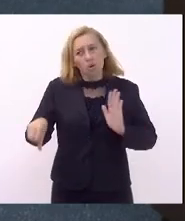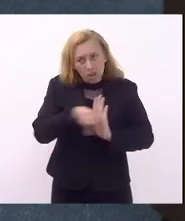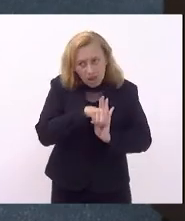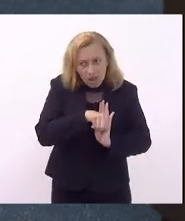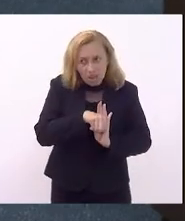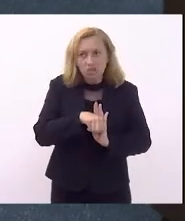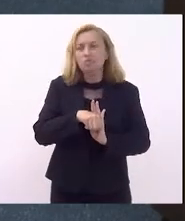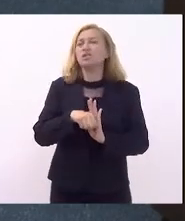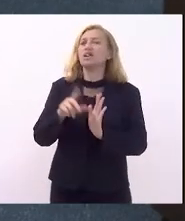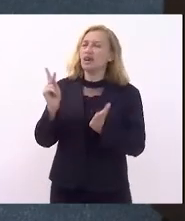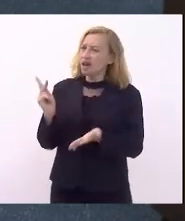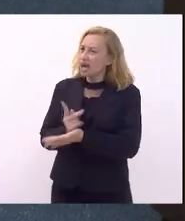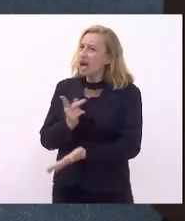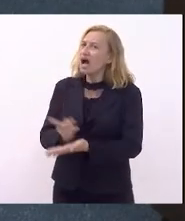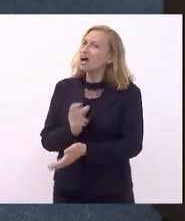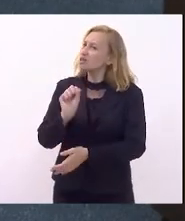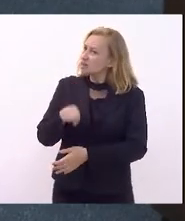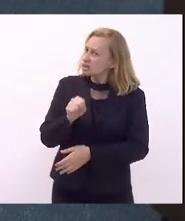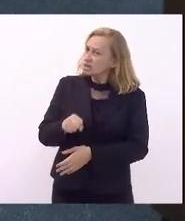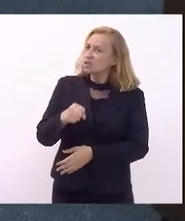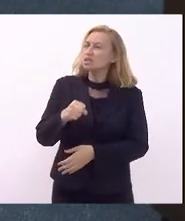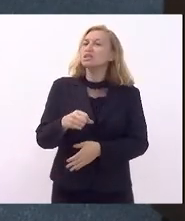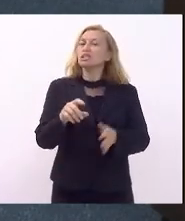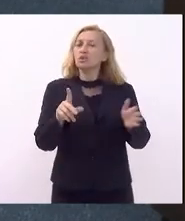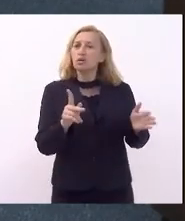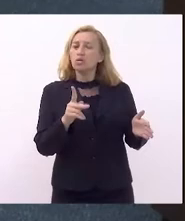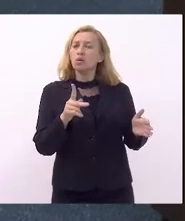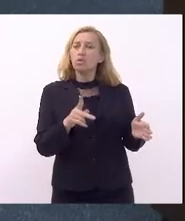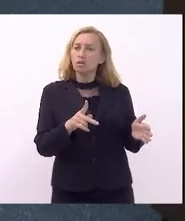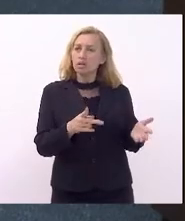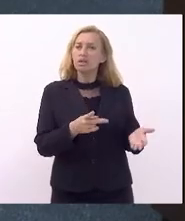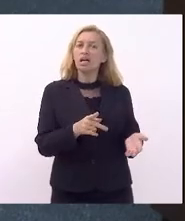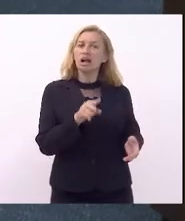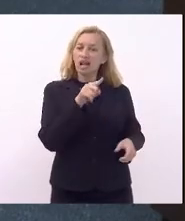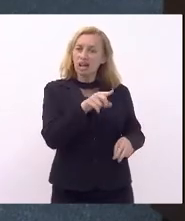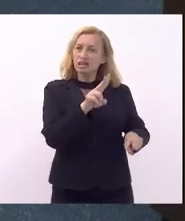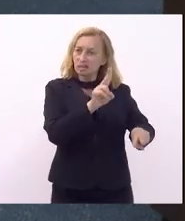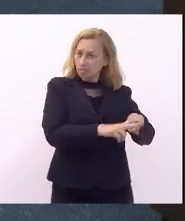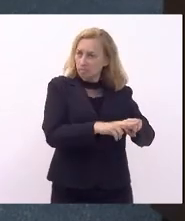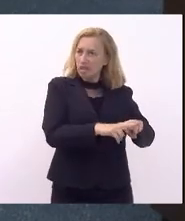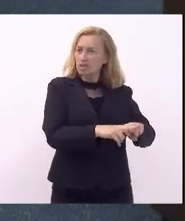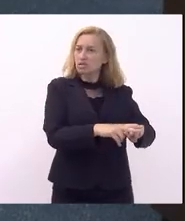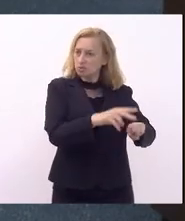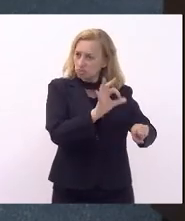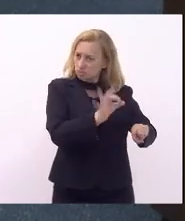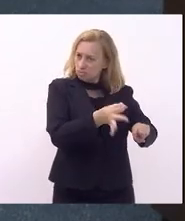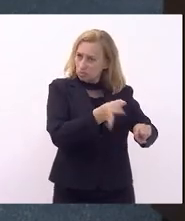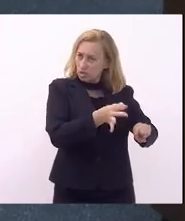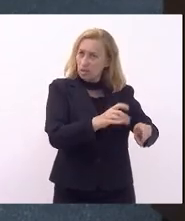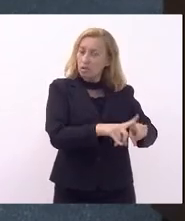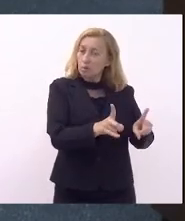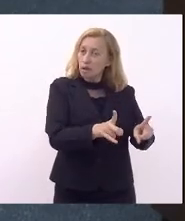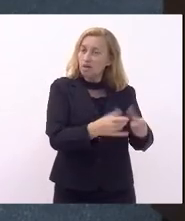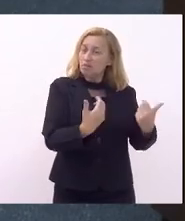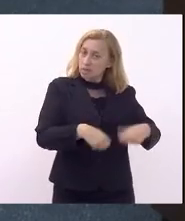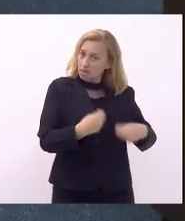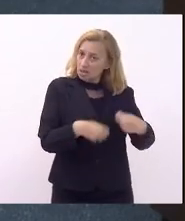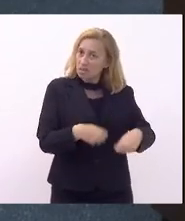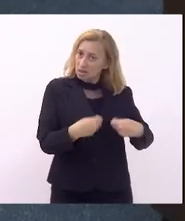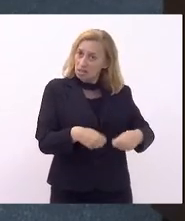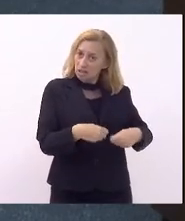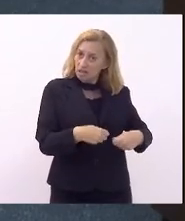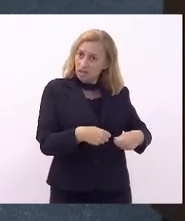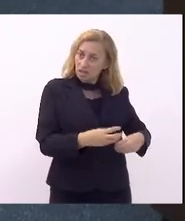cometeram atos infracionais, cumpram as suas penas na forma da lei, no rigor da lei, mas a gente precisa apostar